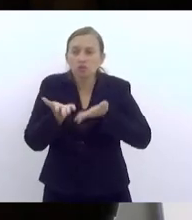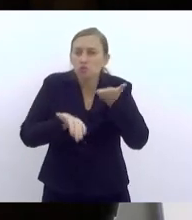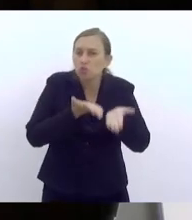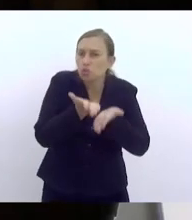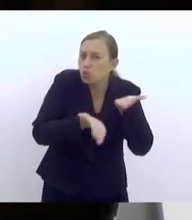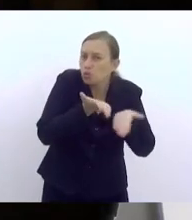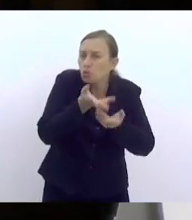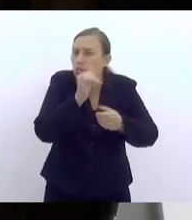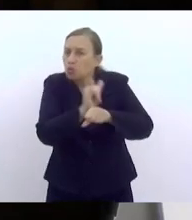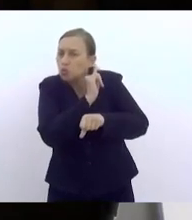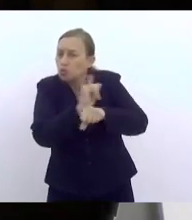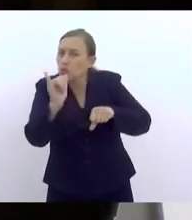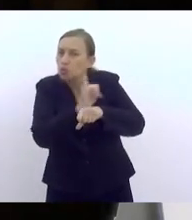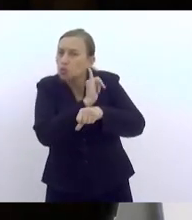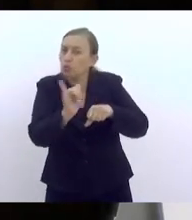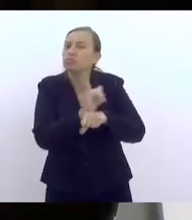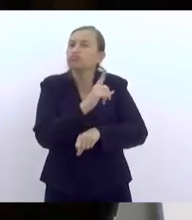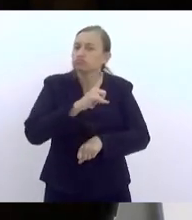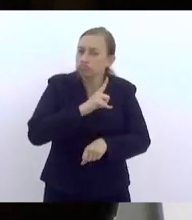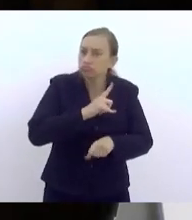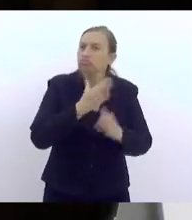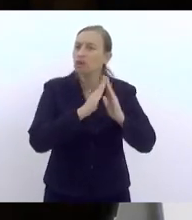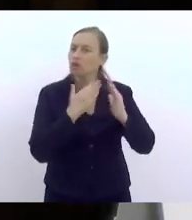estratégico que a escola tem,